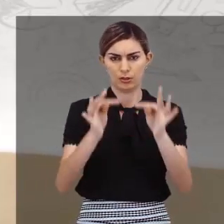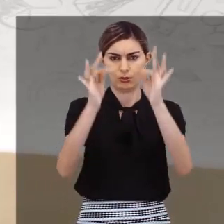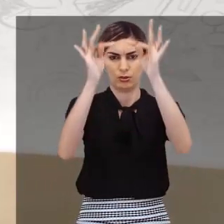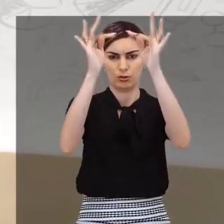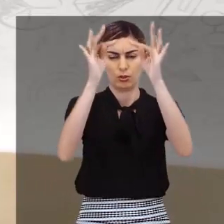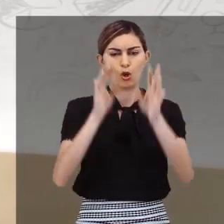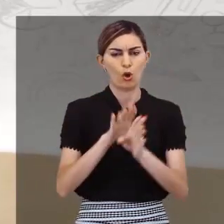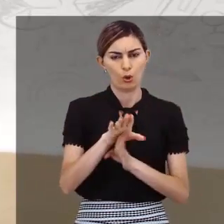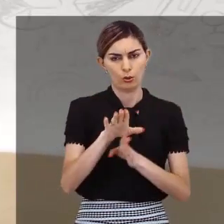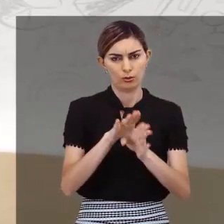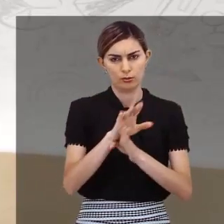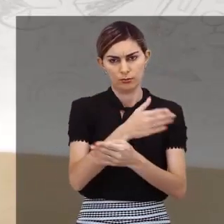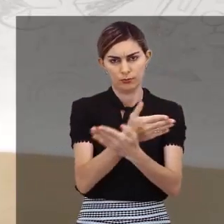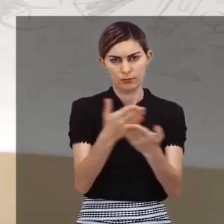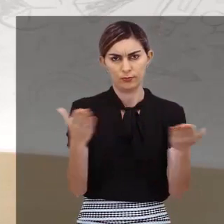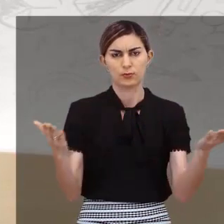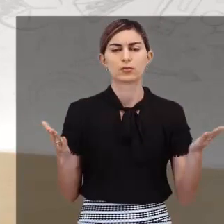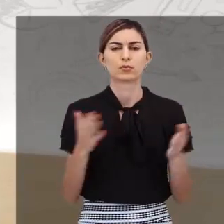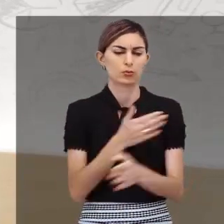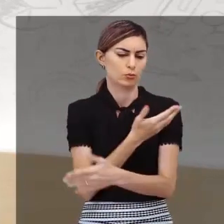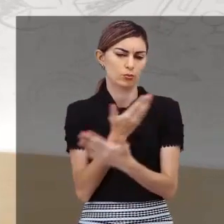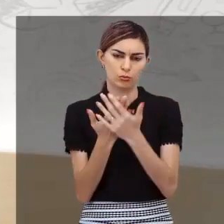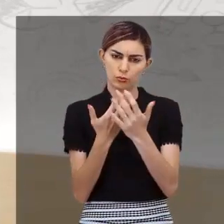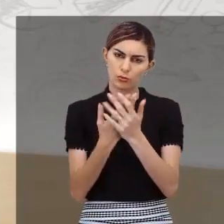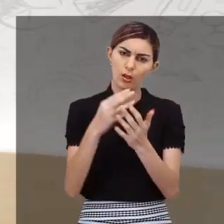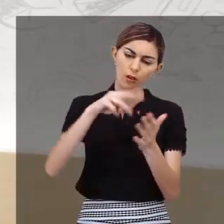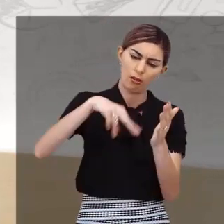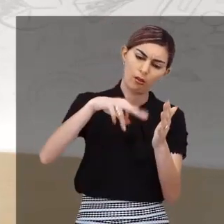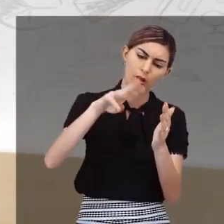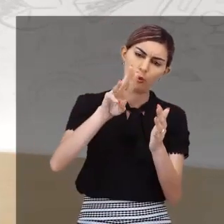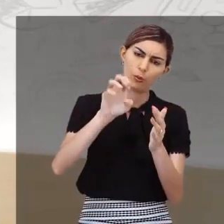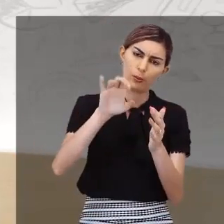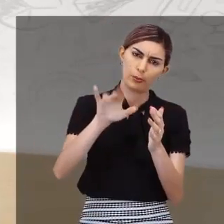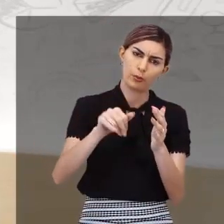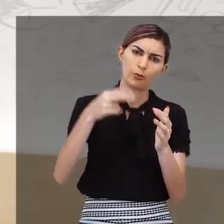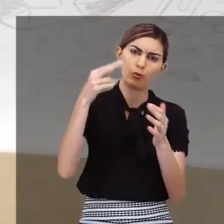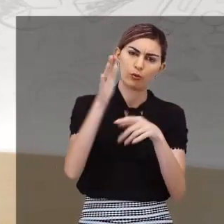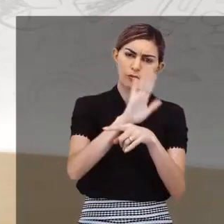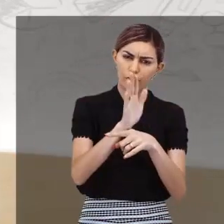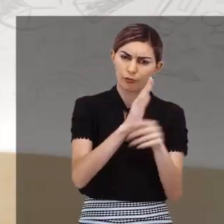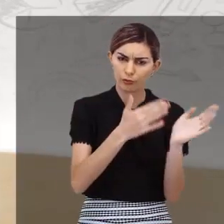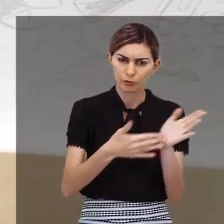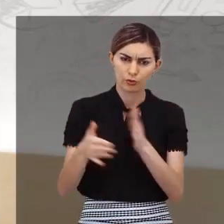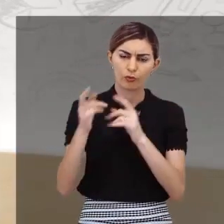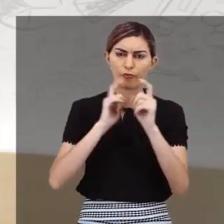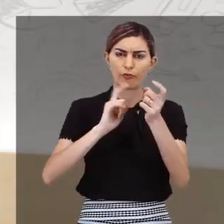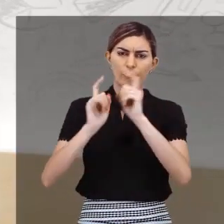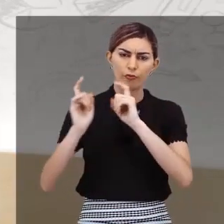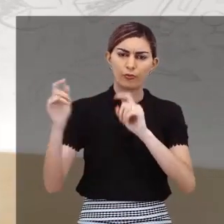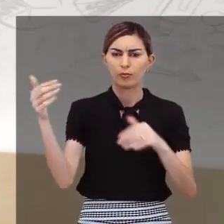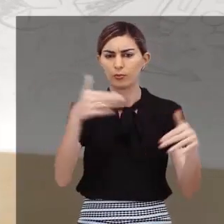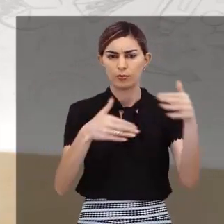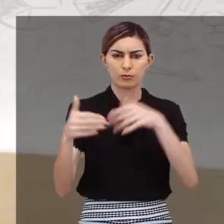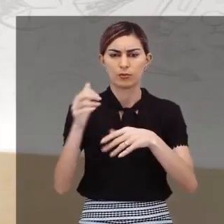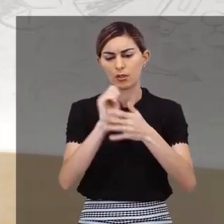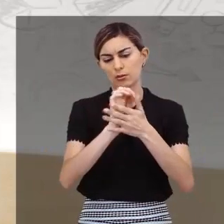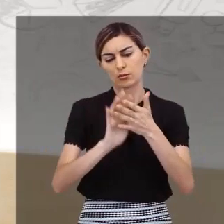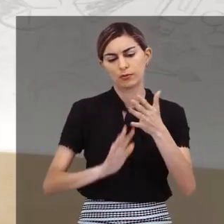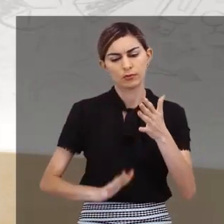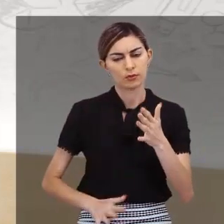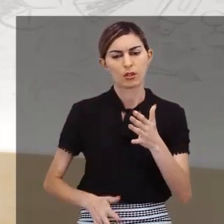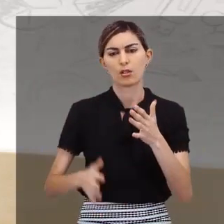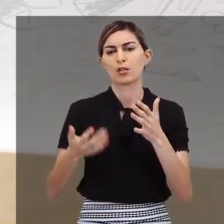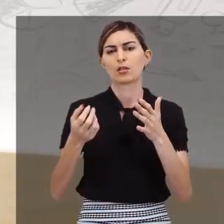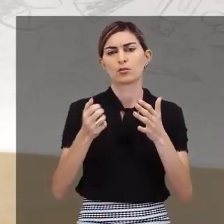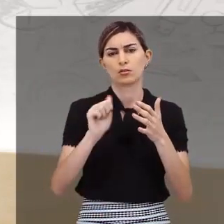Orientamos você, estudante, que leia o e-book, assista a videoaula, participe dos fóruns em gerais, das atividades no